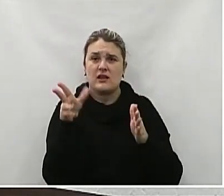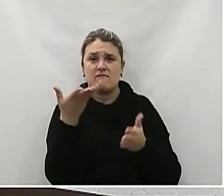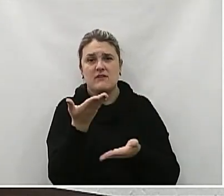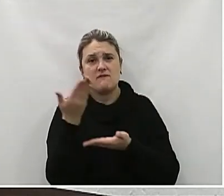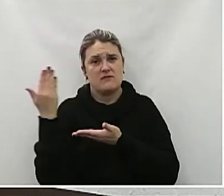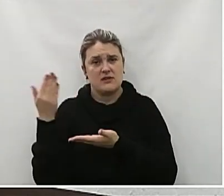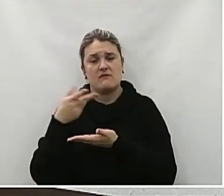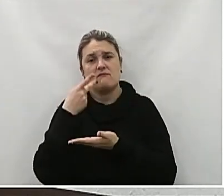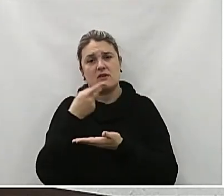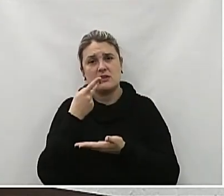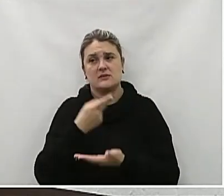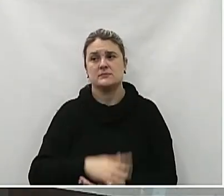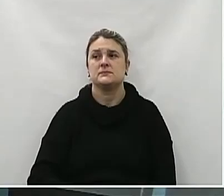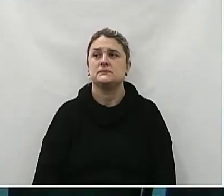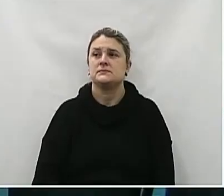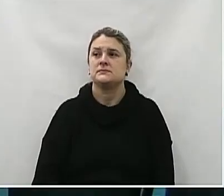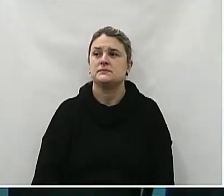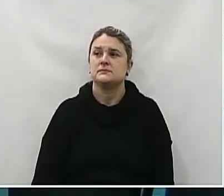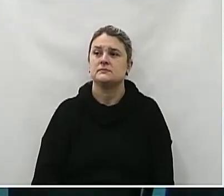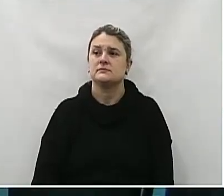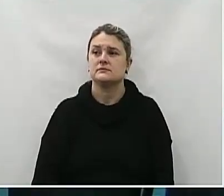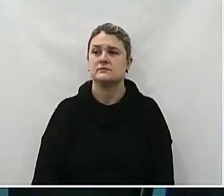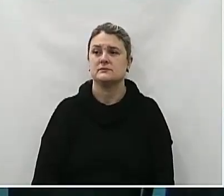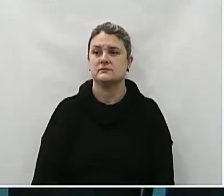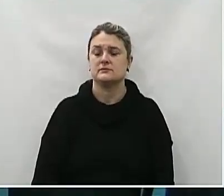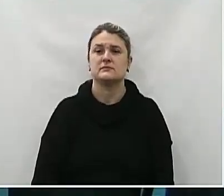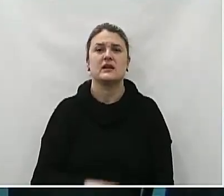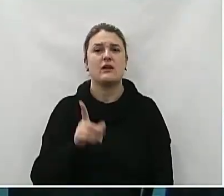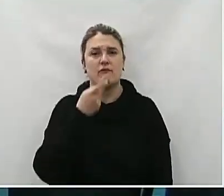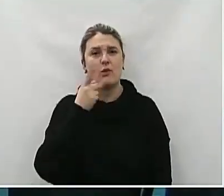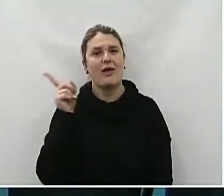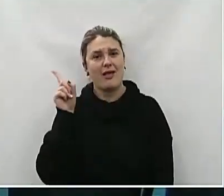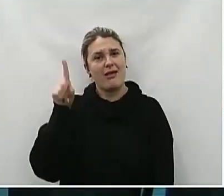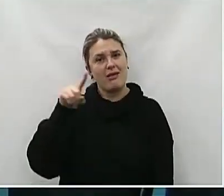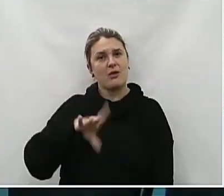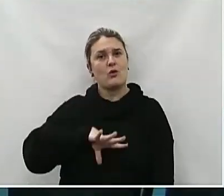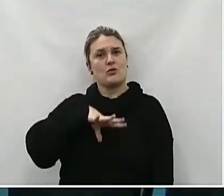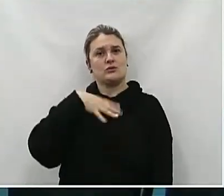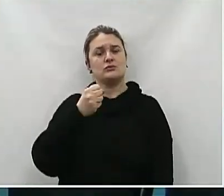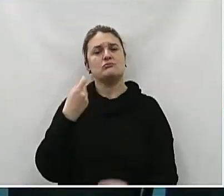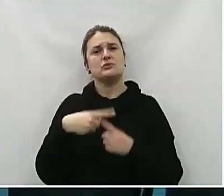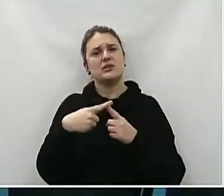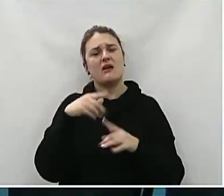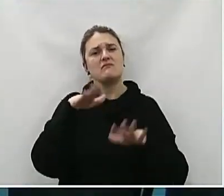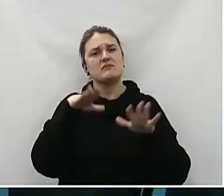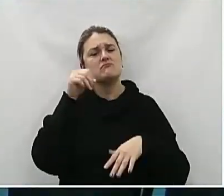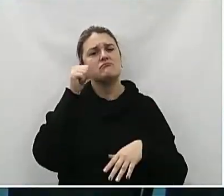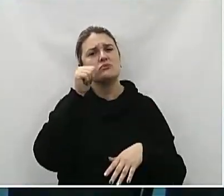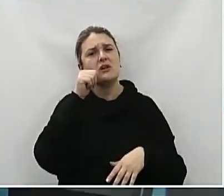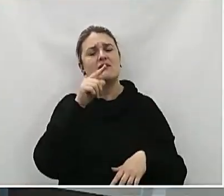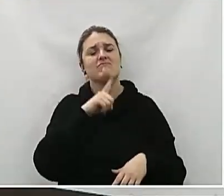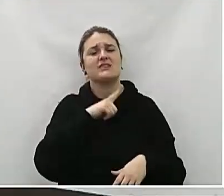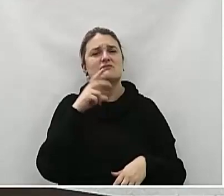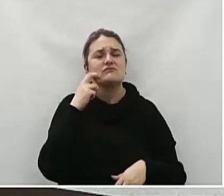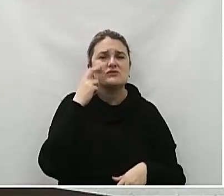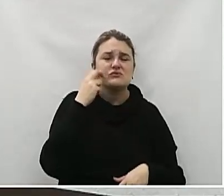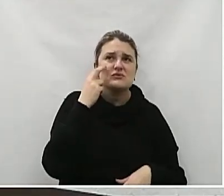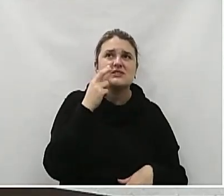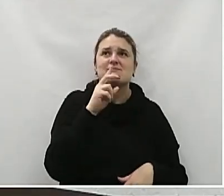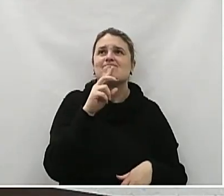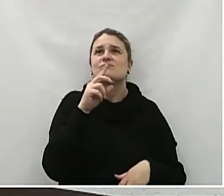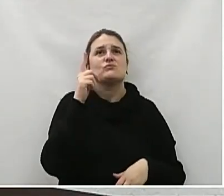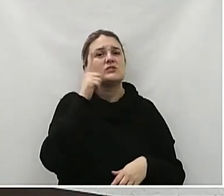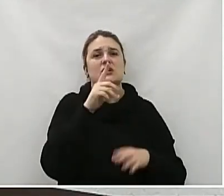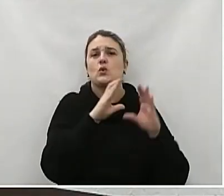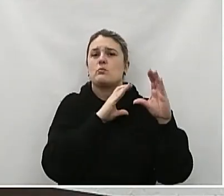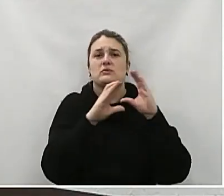favor, Silvana Eu digo corajosa porque as mulheres não se expõem E esse não expor é não comunicar a violência